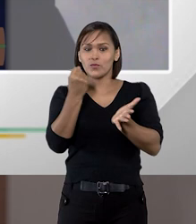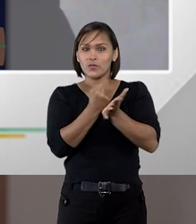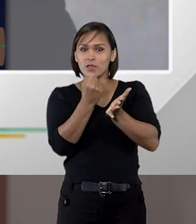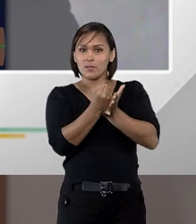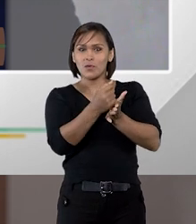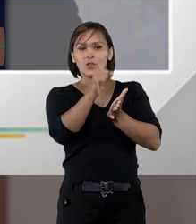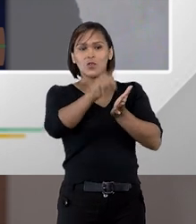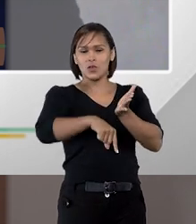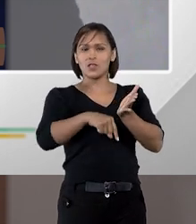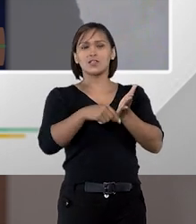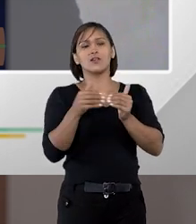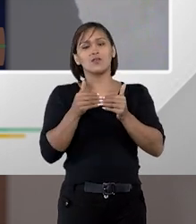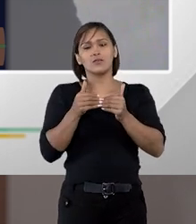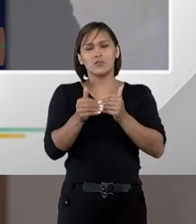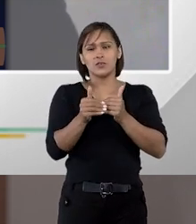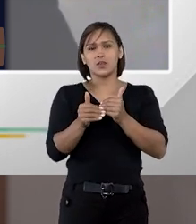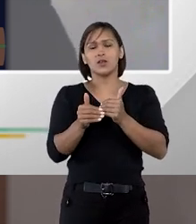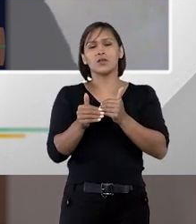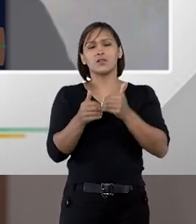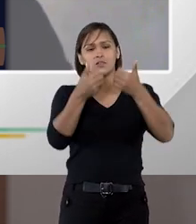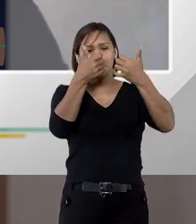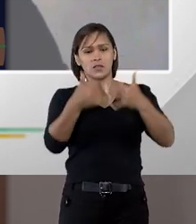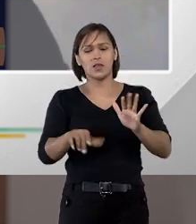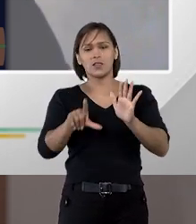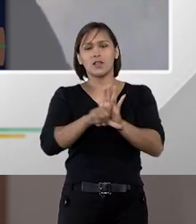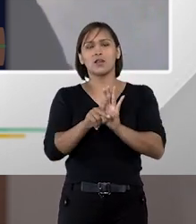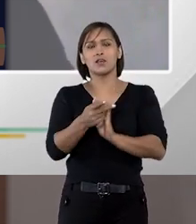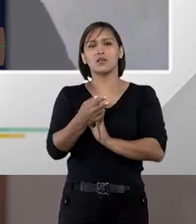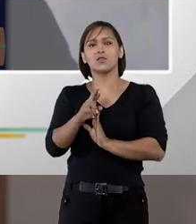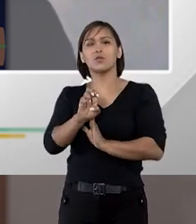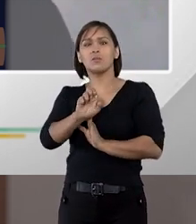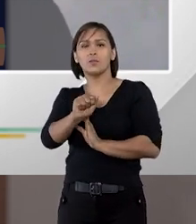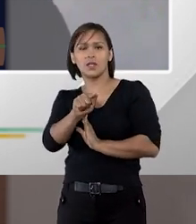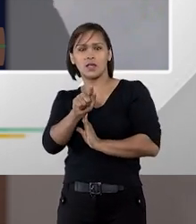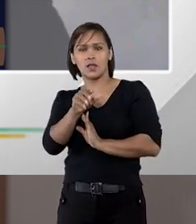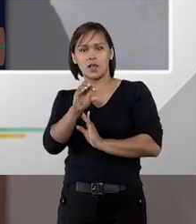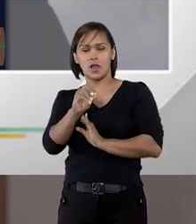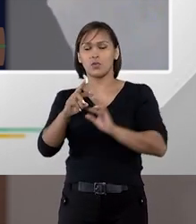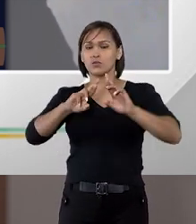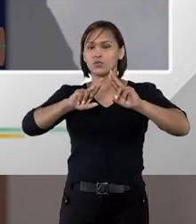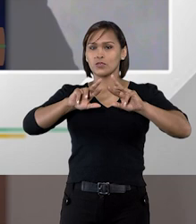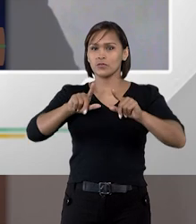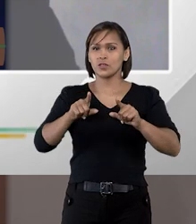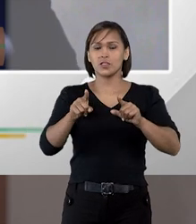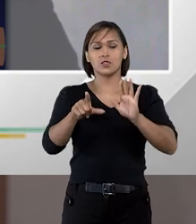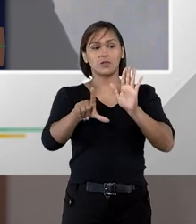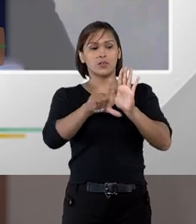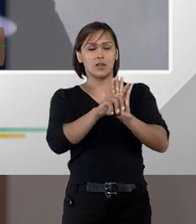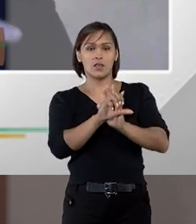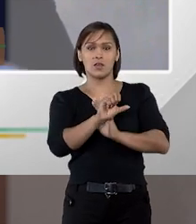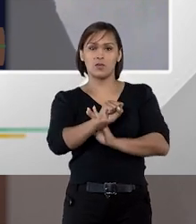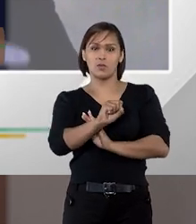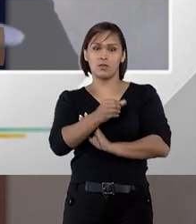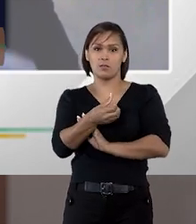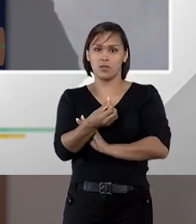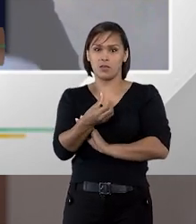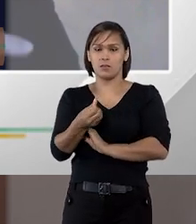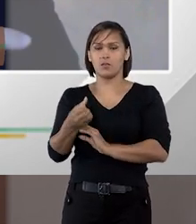homologação, que é mais ou menos o rito lá colocado na lei do pregão, diferentemente da lei